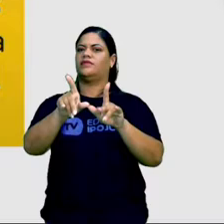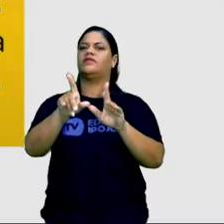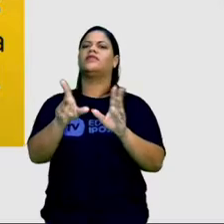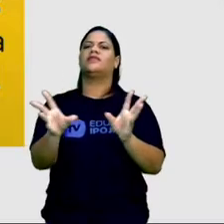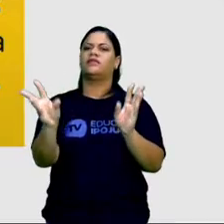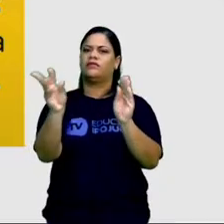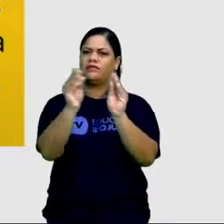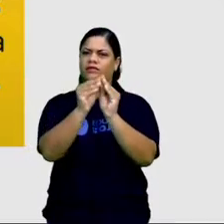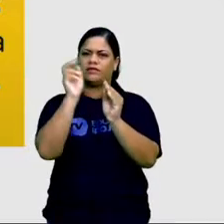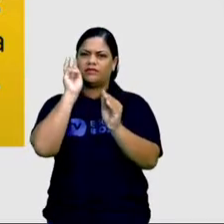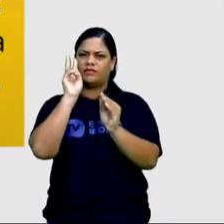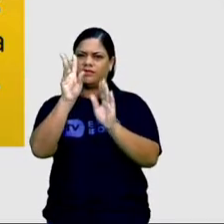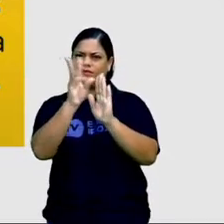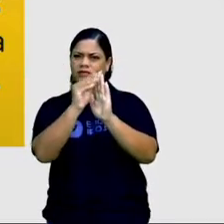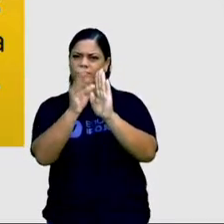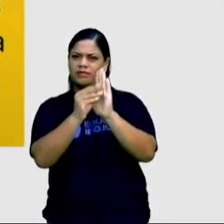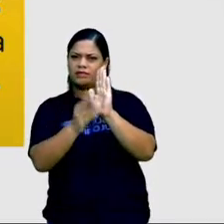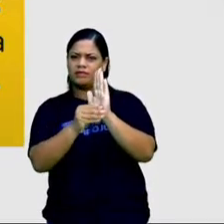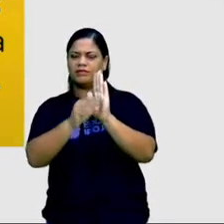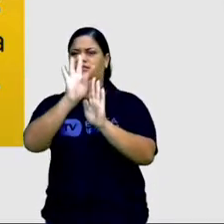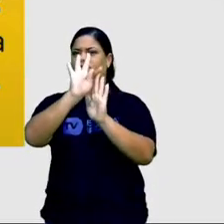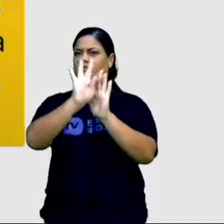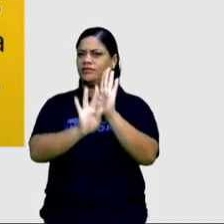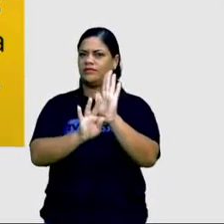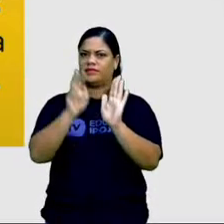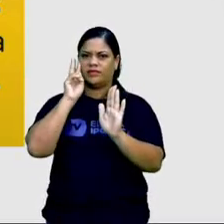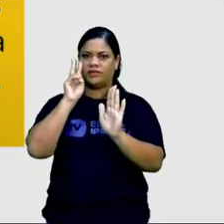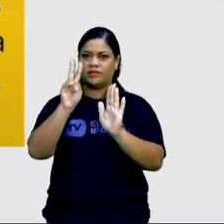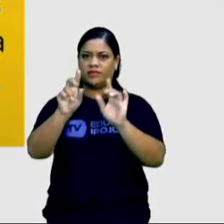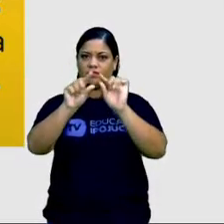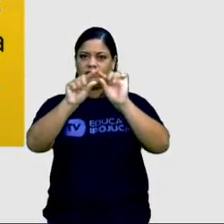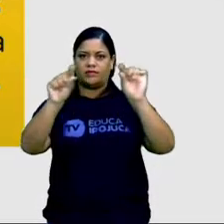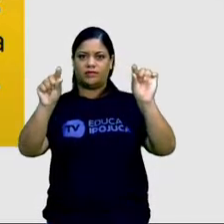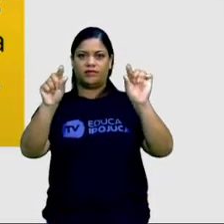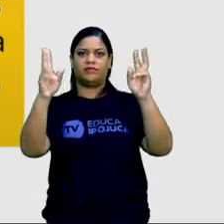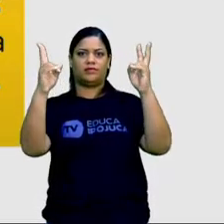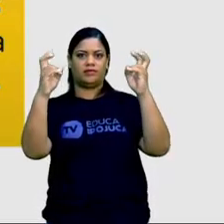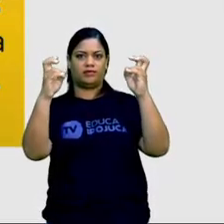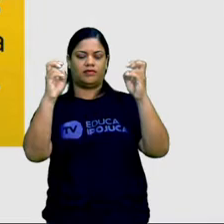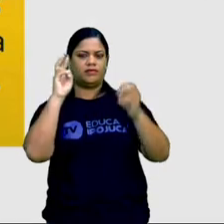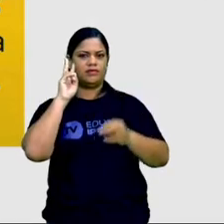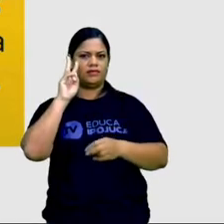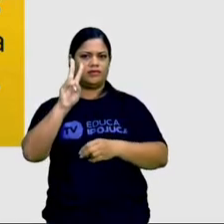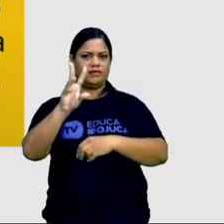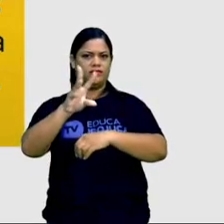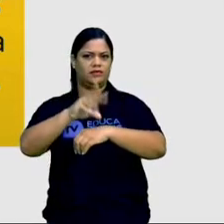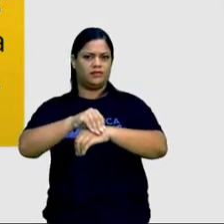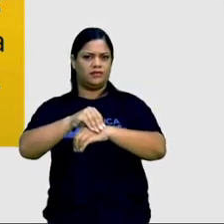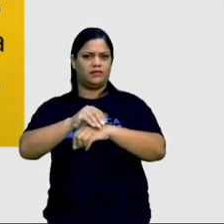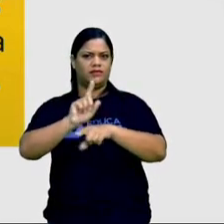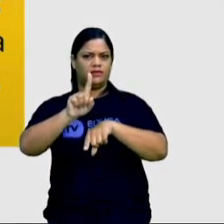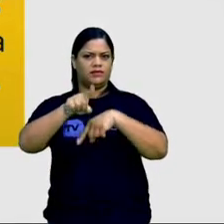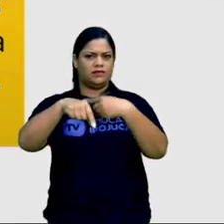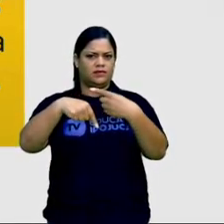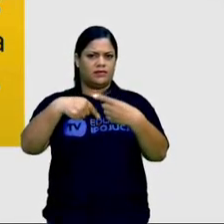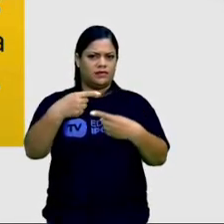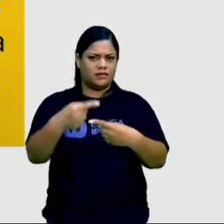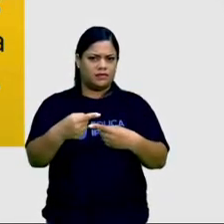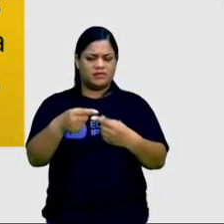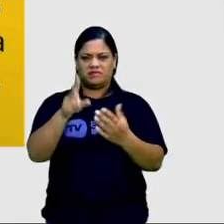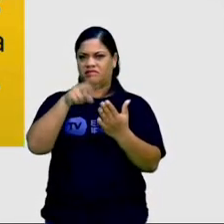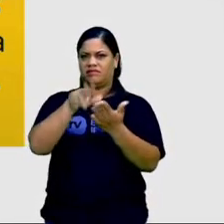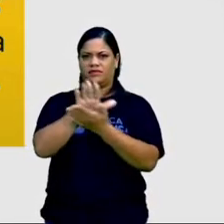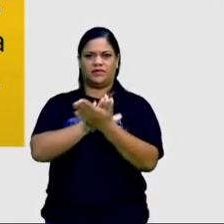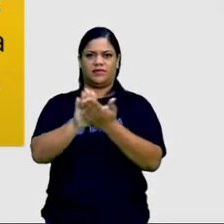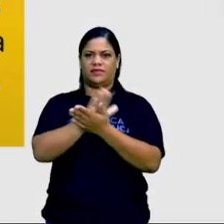você, de imediato, quando você vê uma notícia, você vê logo a manchete, você vê logo as imagens, mas, e muitas vezes você nem sequer